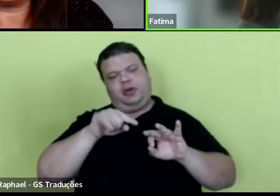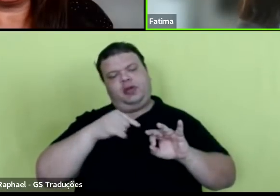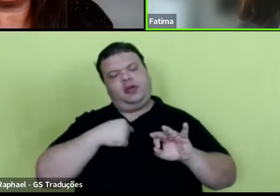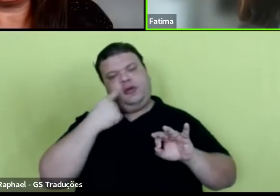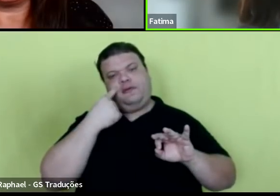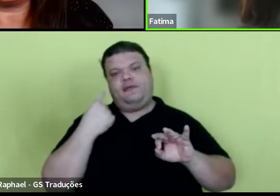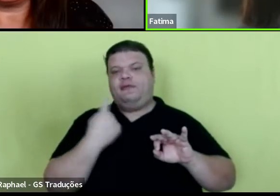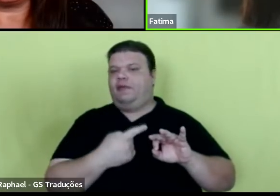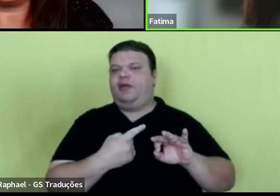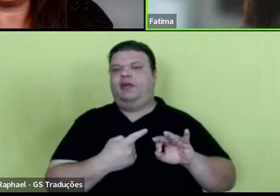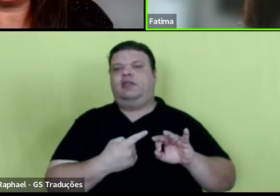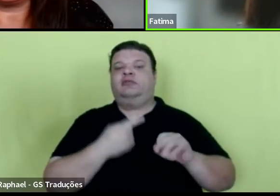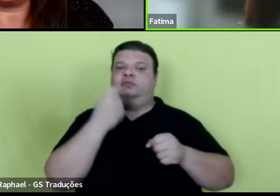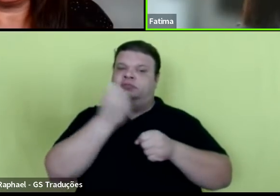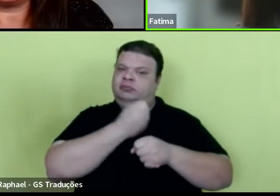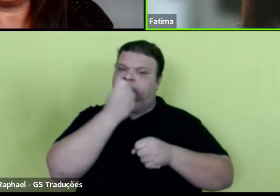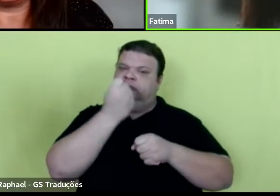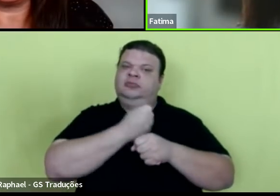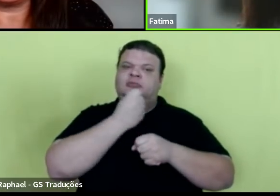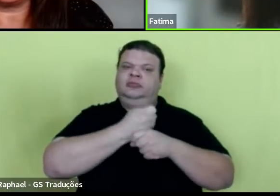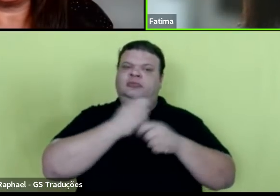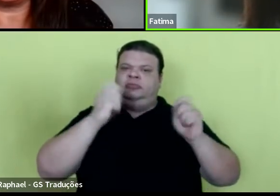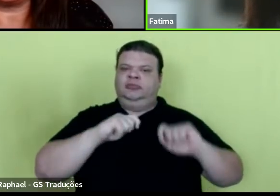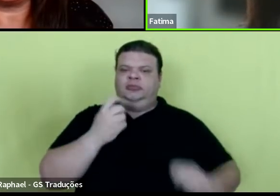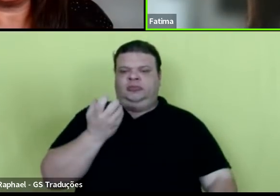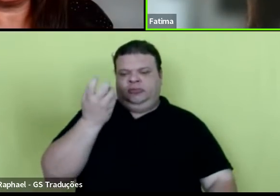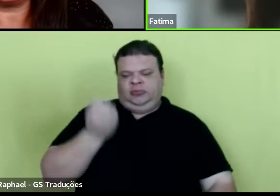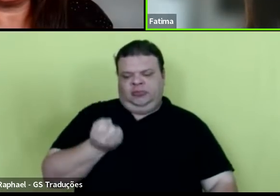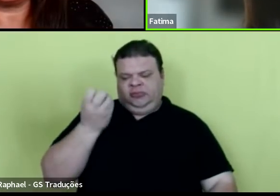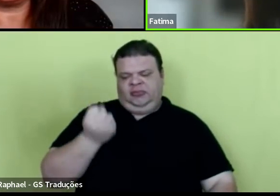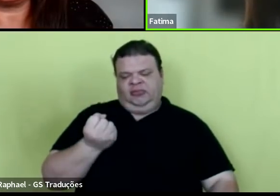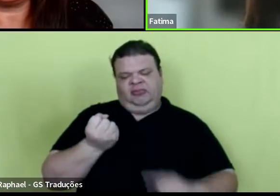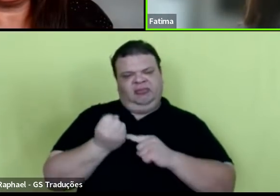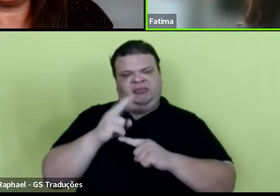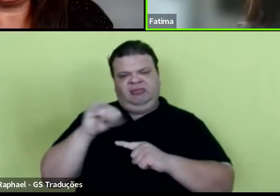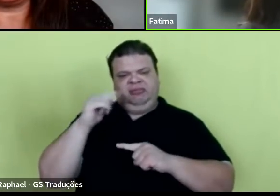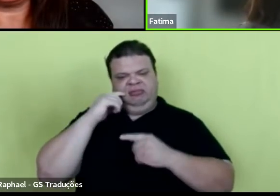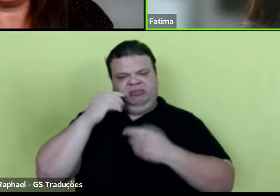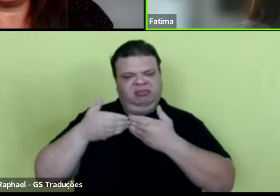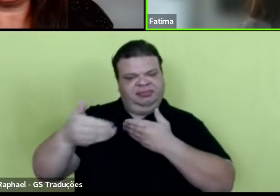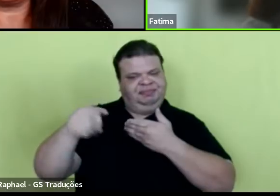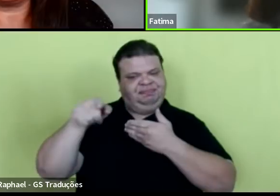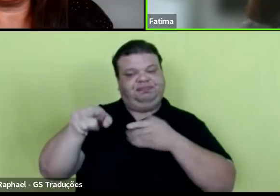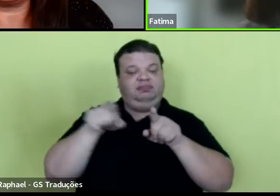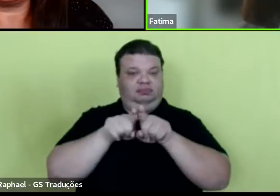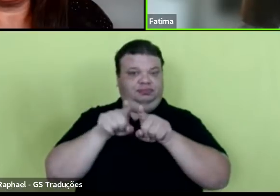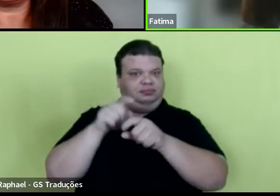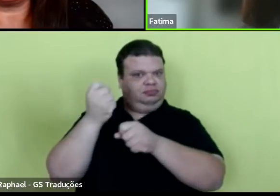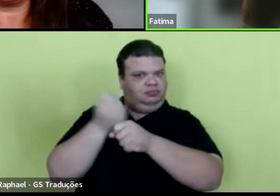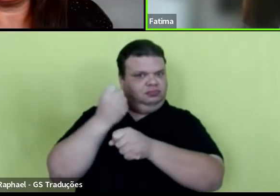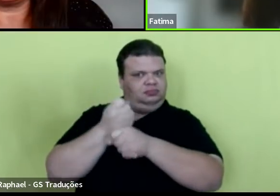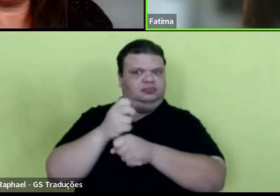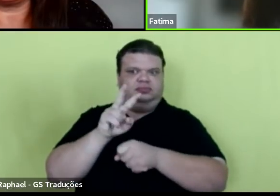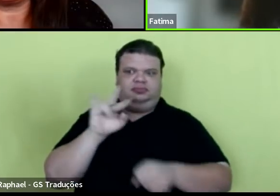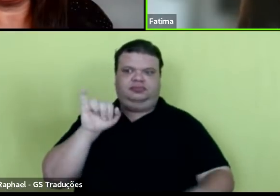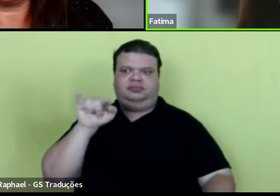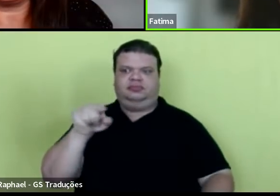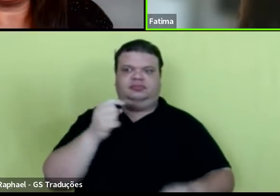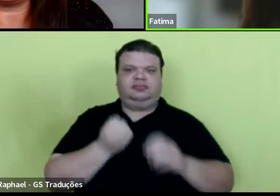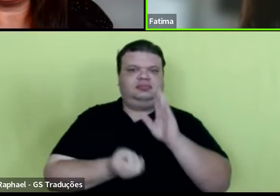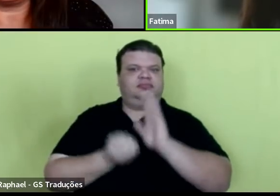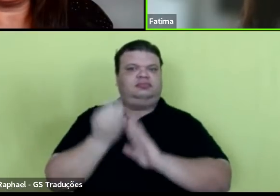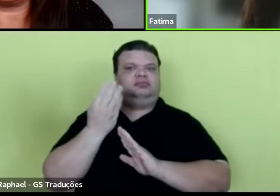constrói bolsistas que vão seguir e vão construir, vão constituir